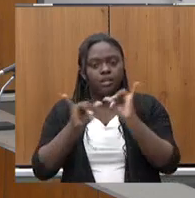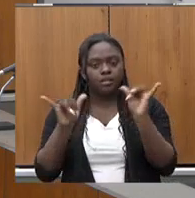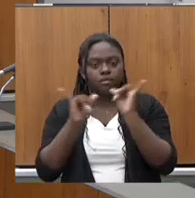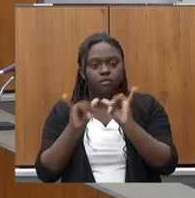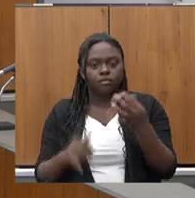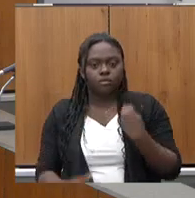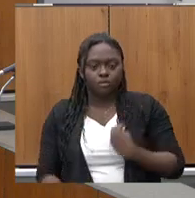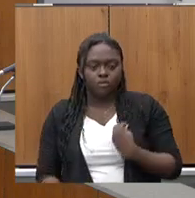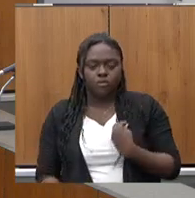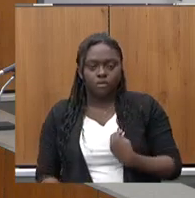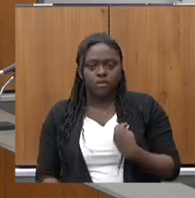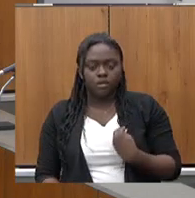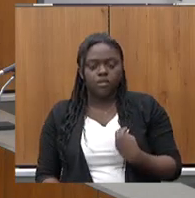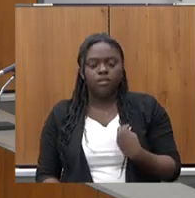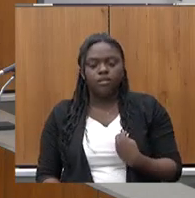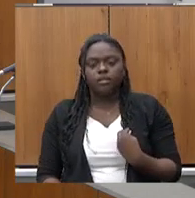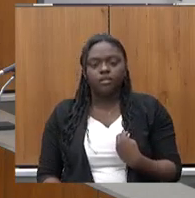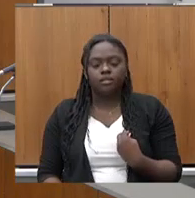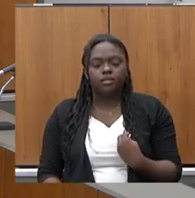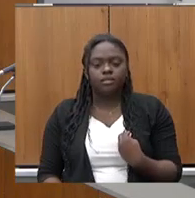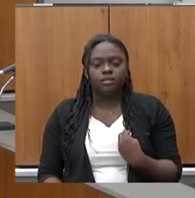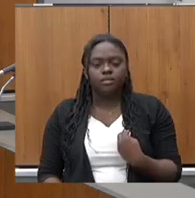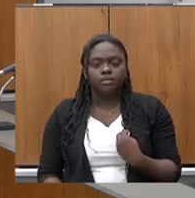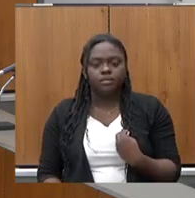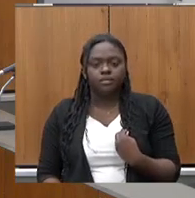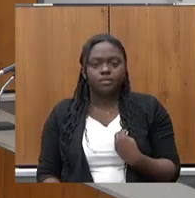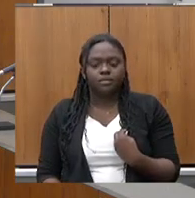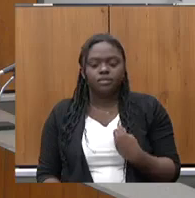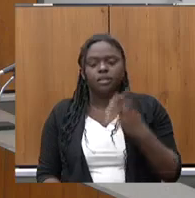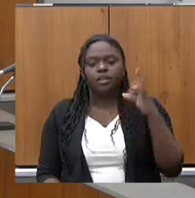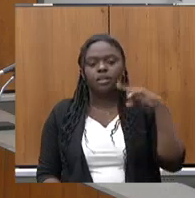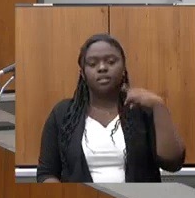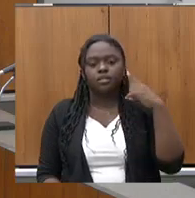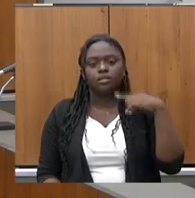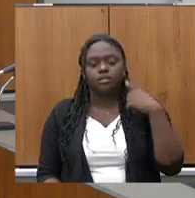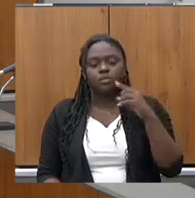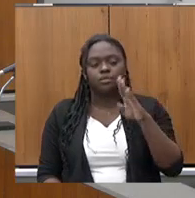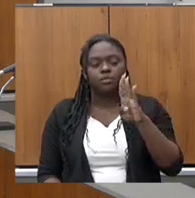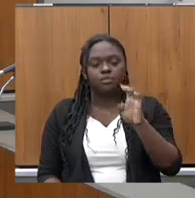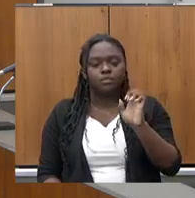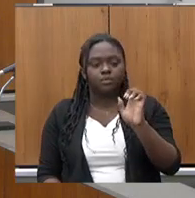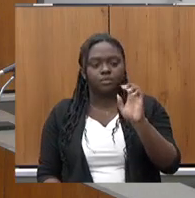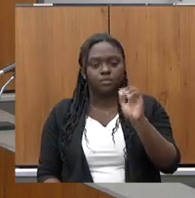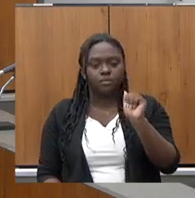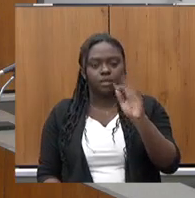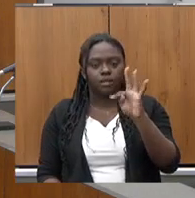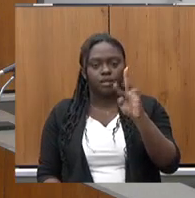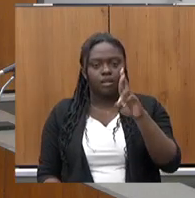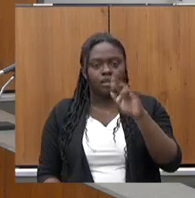presencialmente a deputada Beatriz Serqueira.